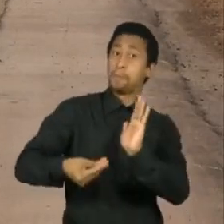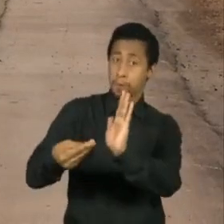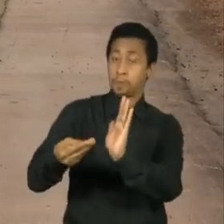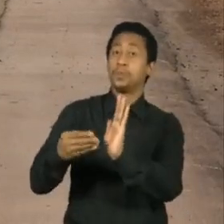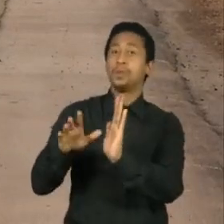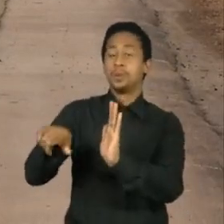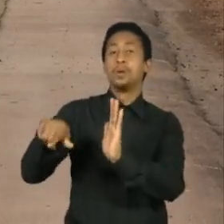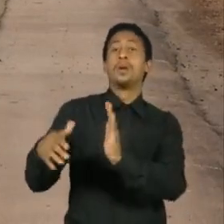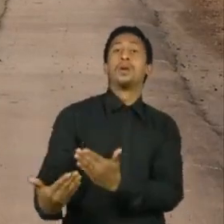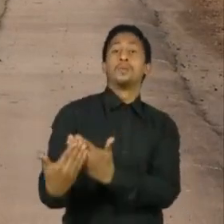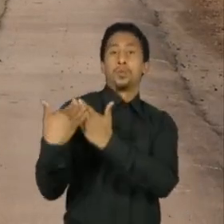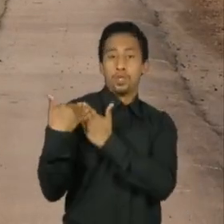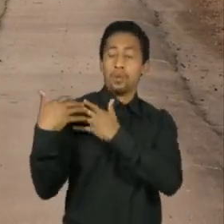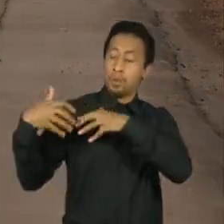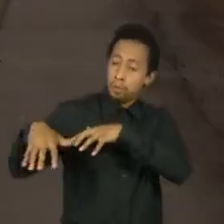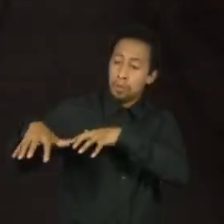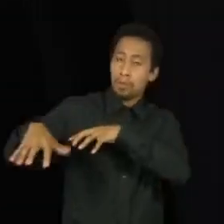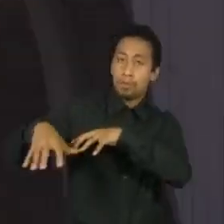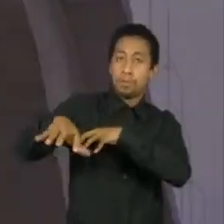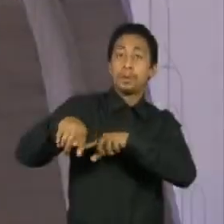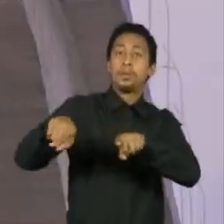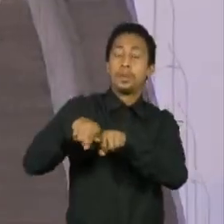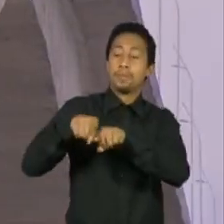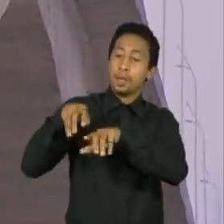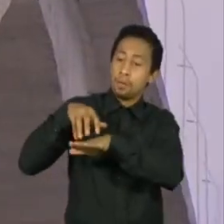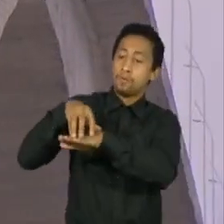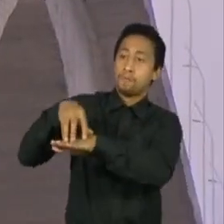Nacional de Infraestrutura de Transportes.